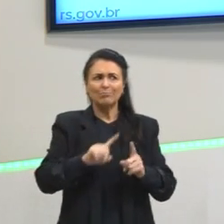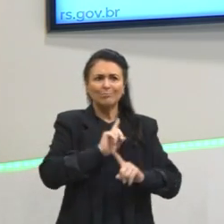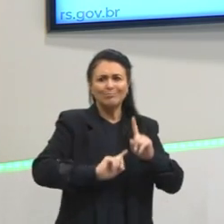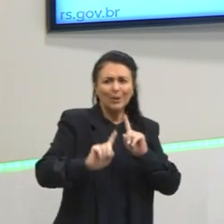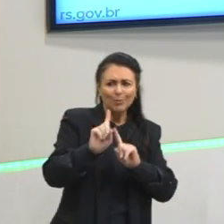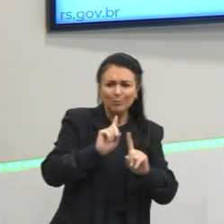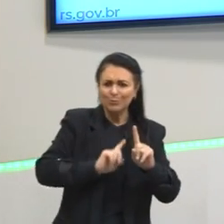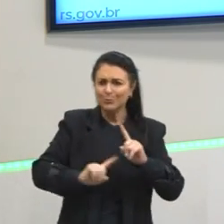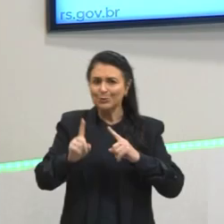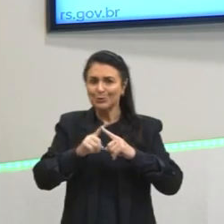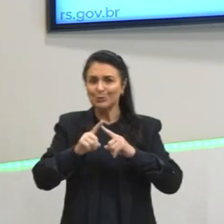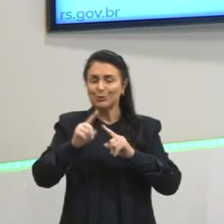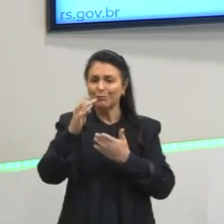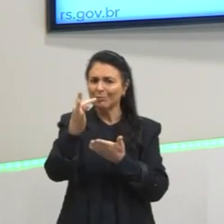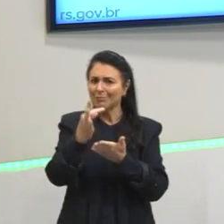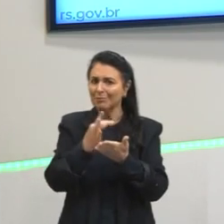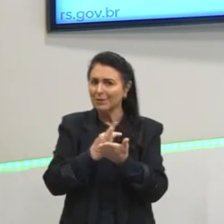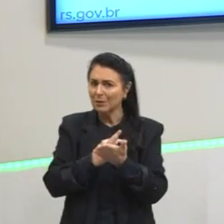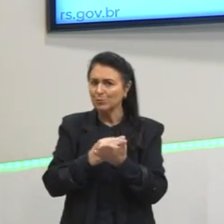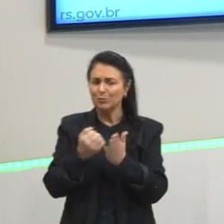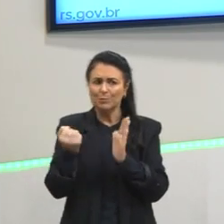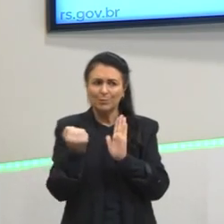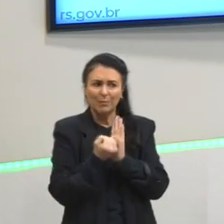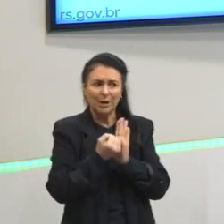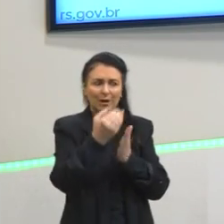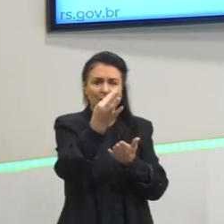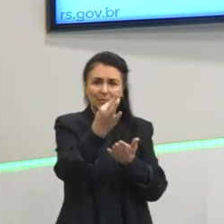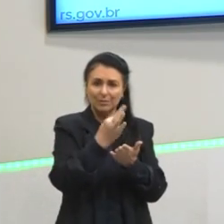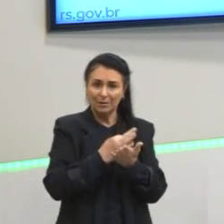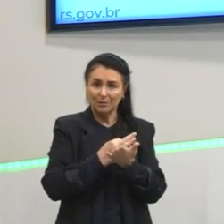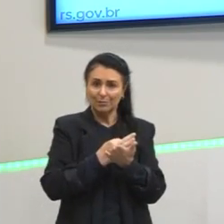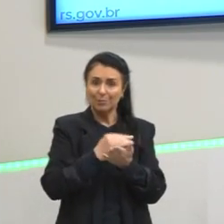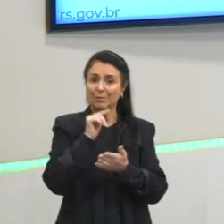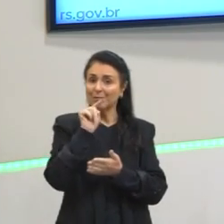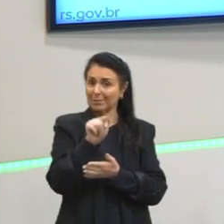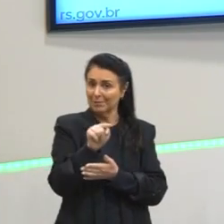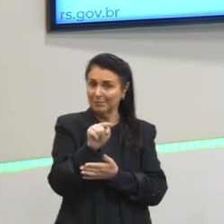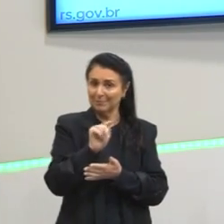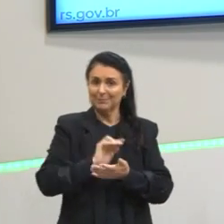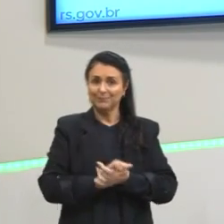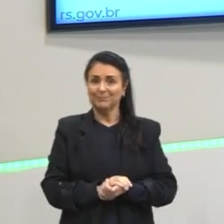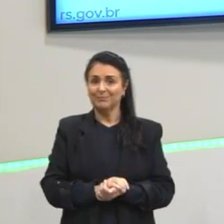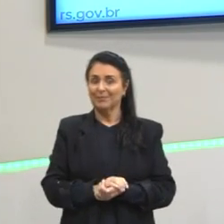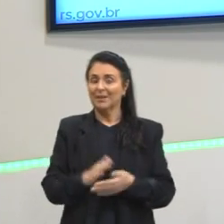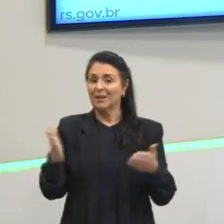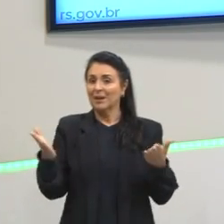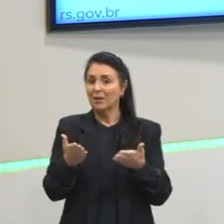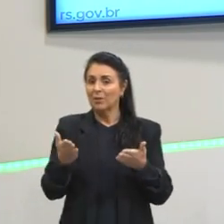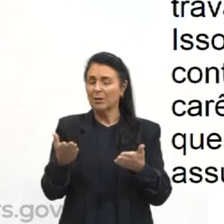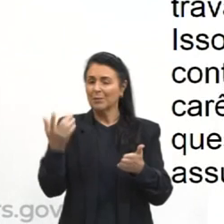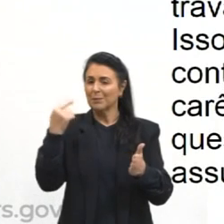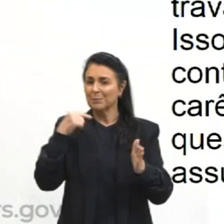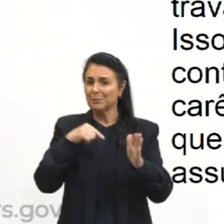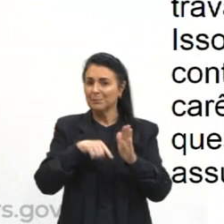de texto, de marcação textual ali. Vamos para uma questão? Já que a gente está